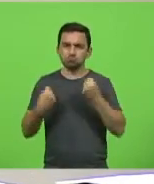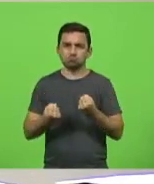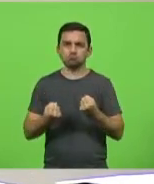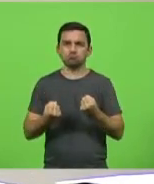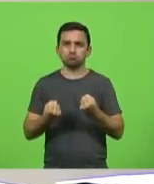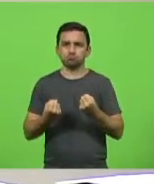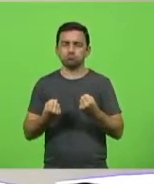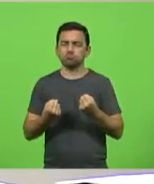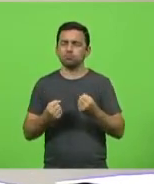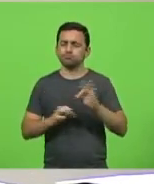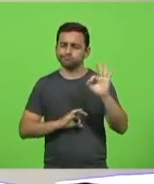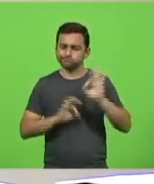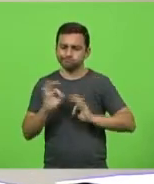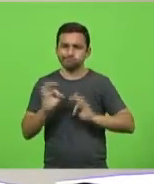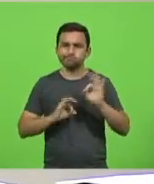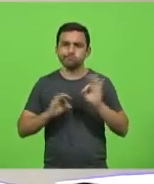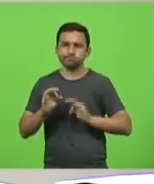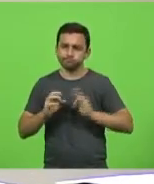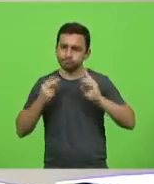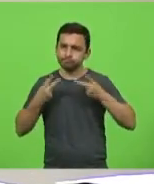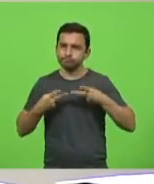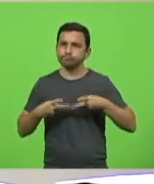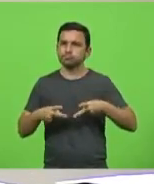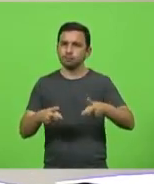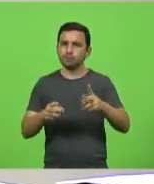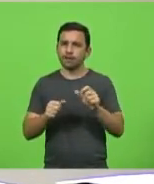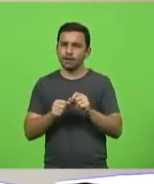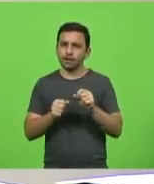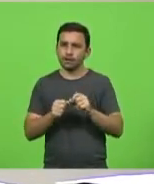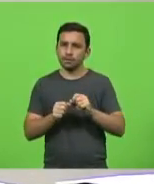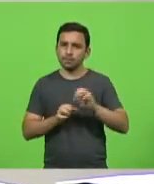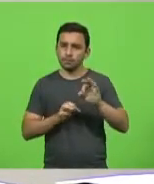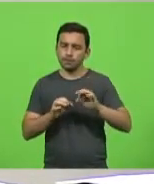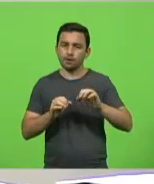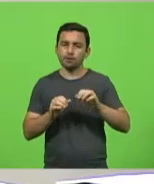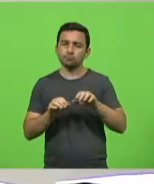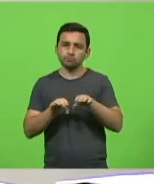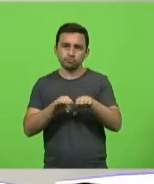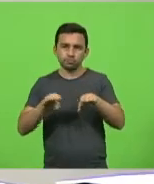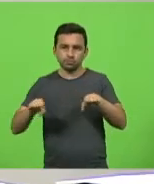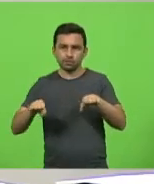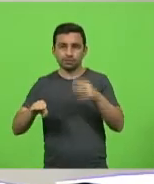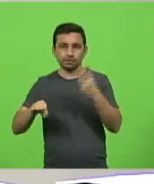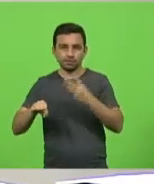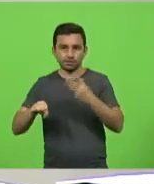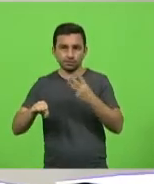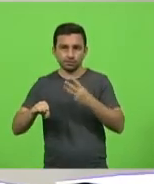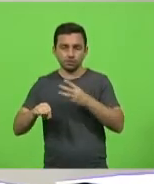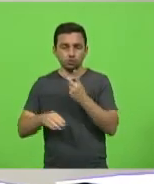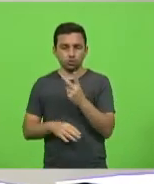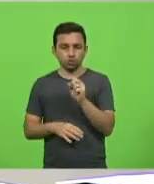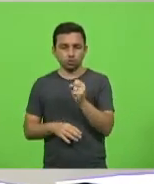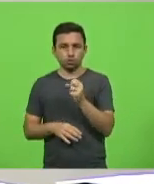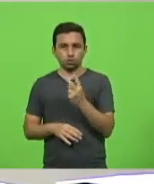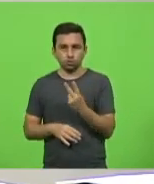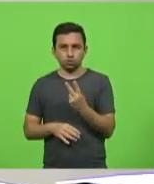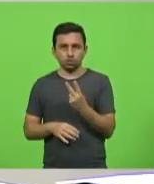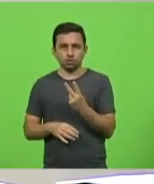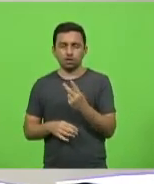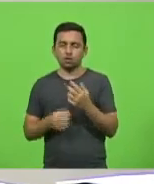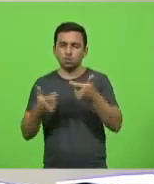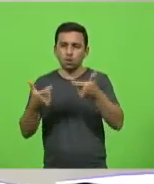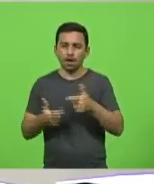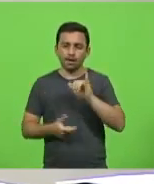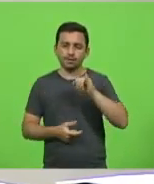providências a continuidade da execução da terceira faixa da rodovia BR-282, no Distrito de Índios,